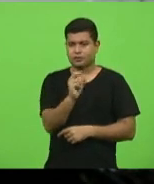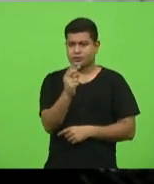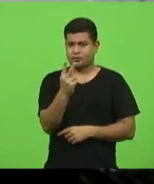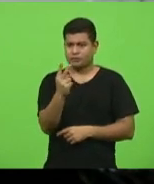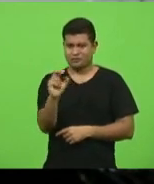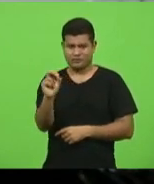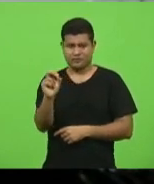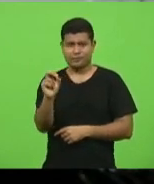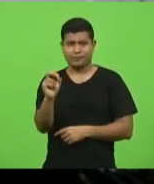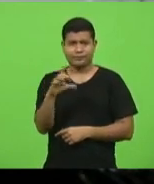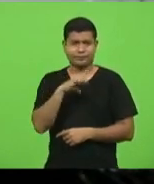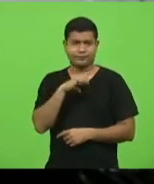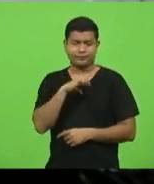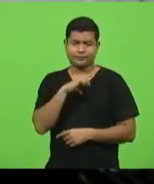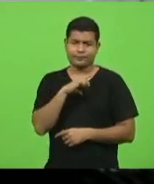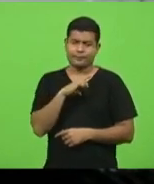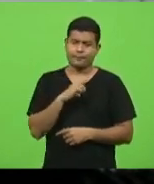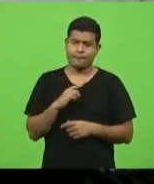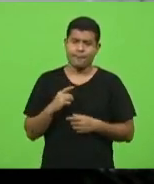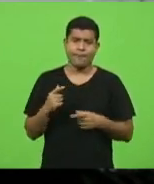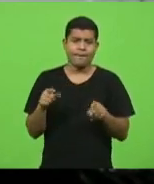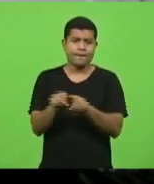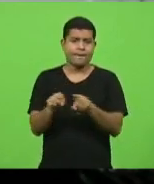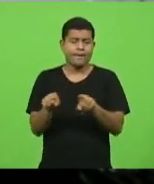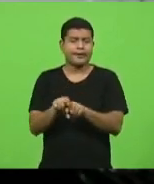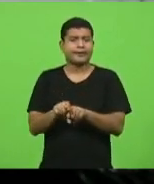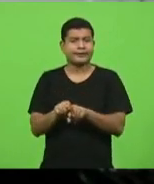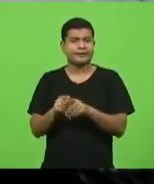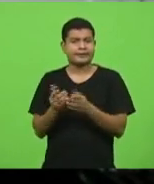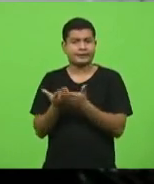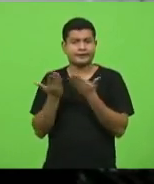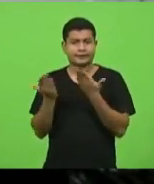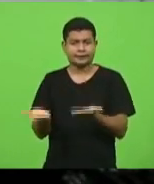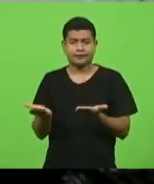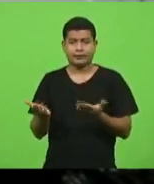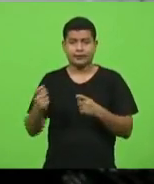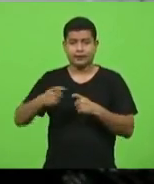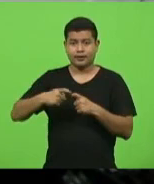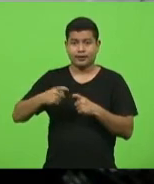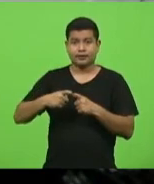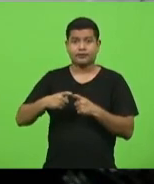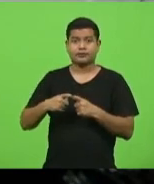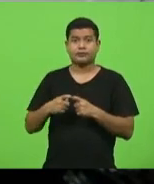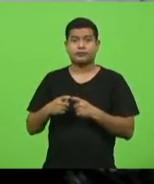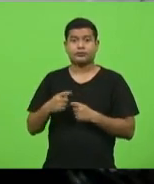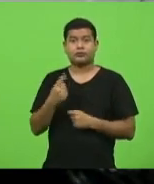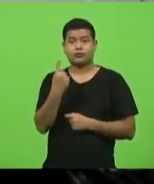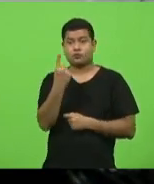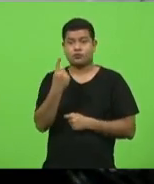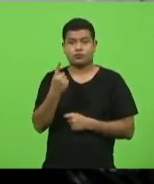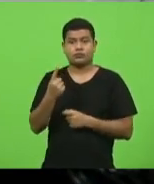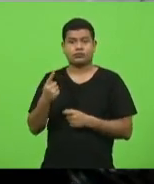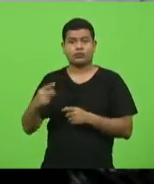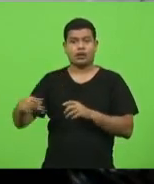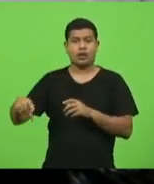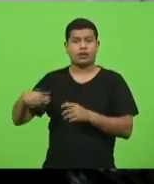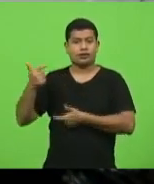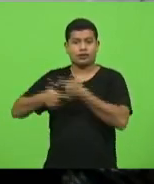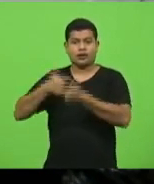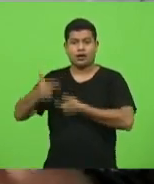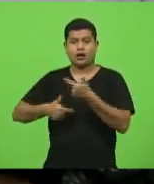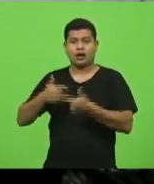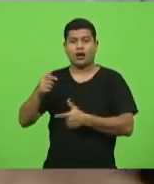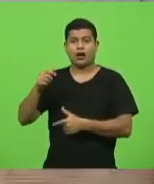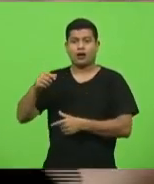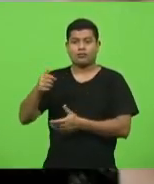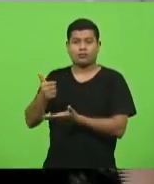nós temos também médicos, aberto processo seletivo, e um farmacêutico. E o que nos chama a